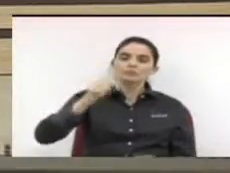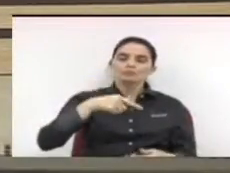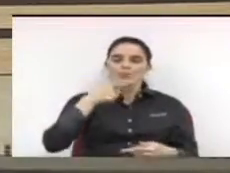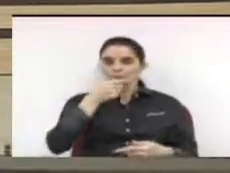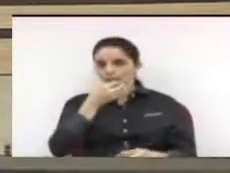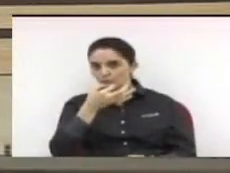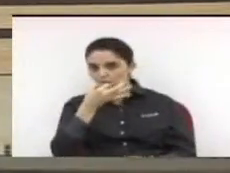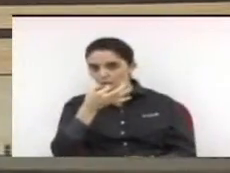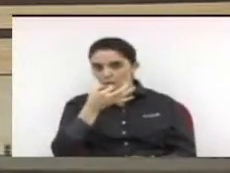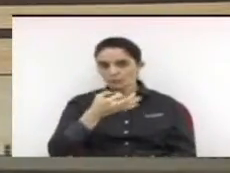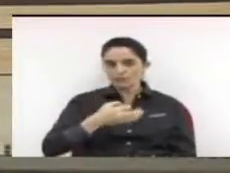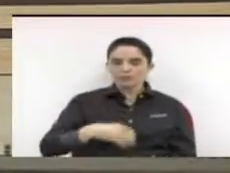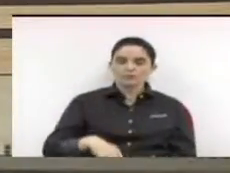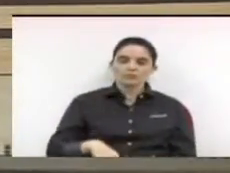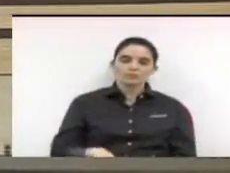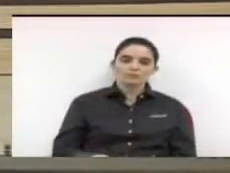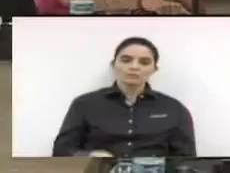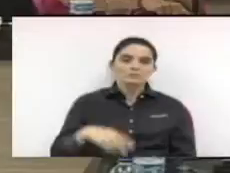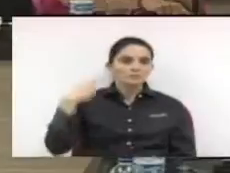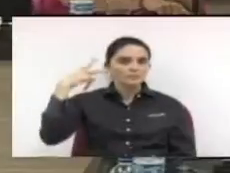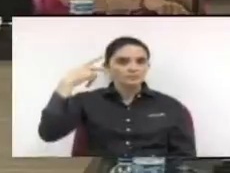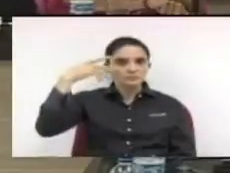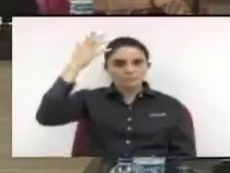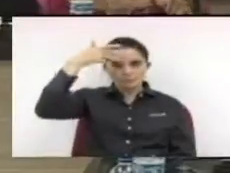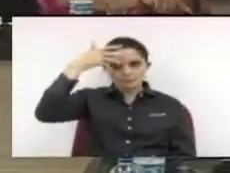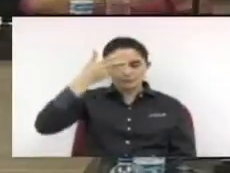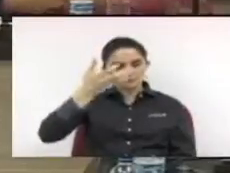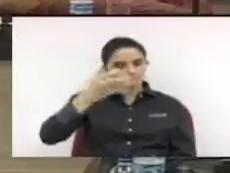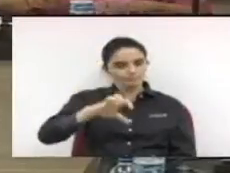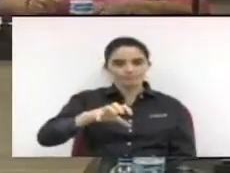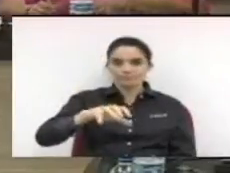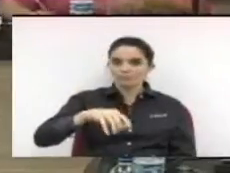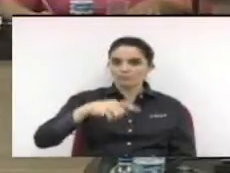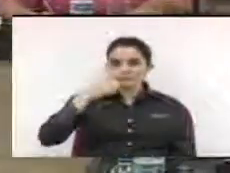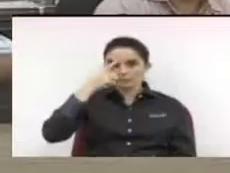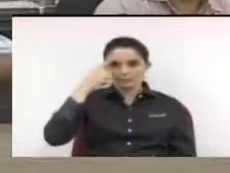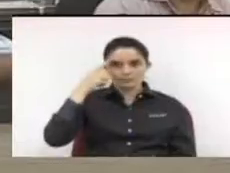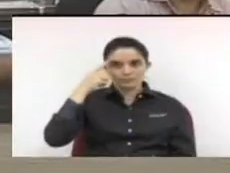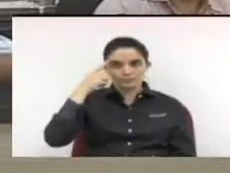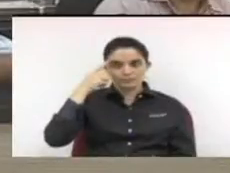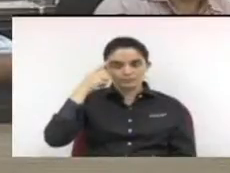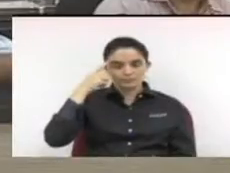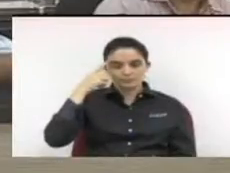discutir, vereadora Erika Tanque. Dispenso. Vereador Júlio.